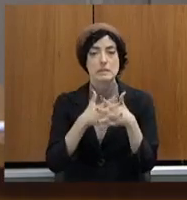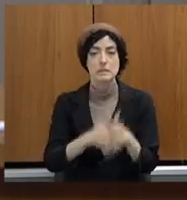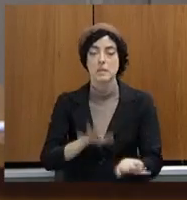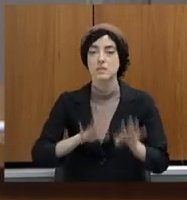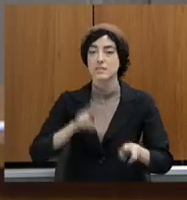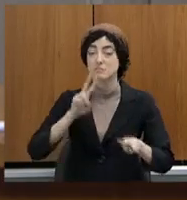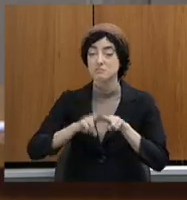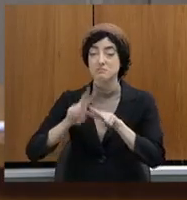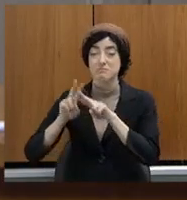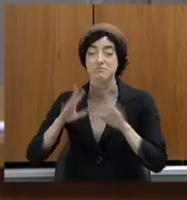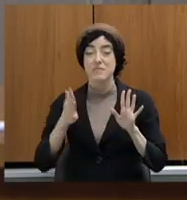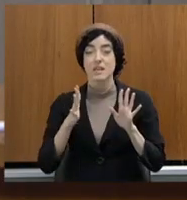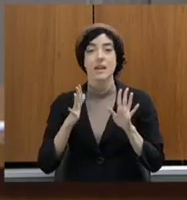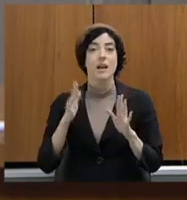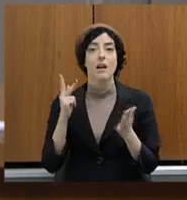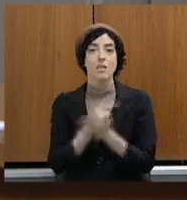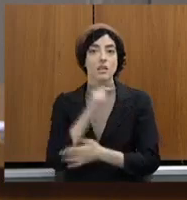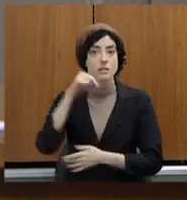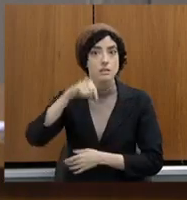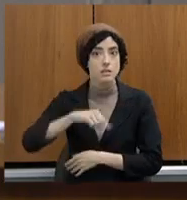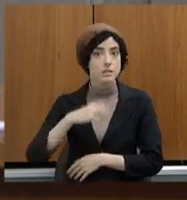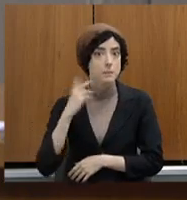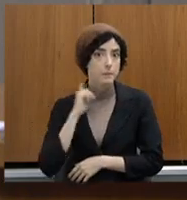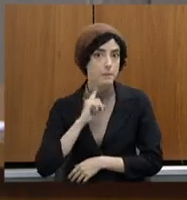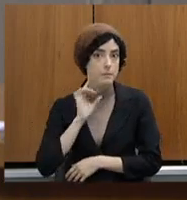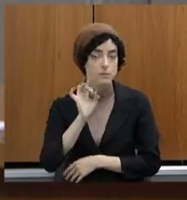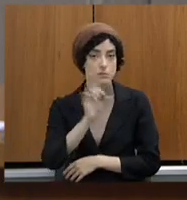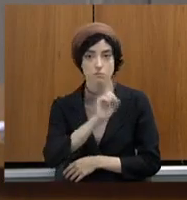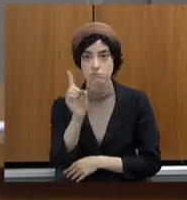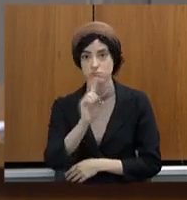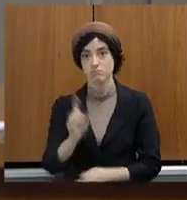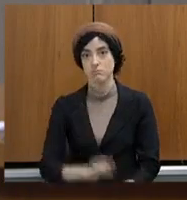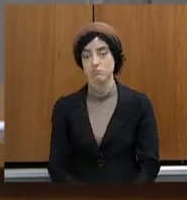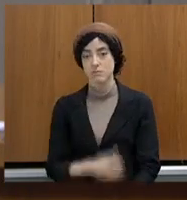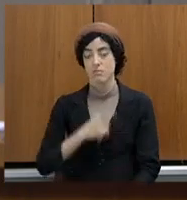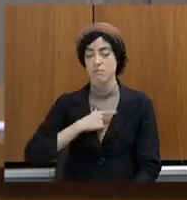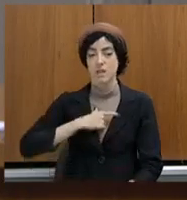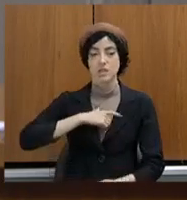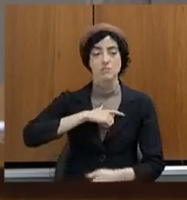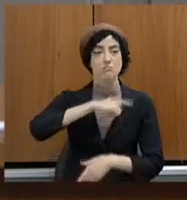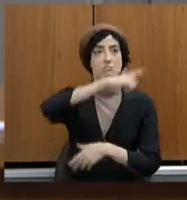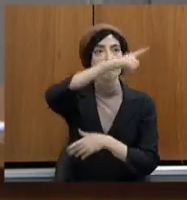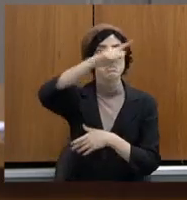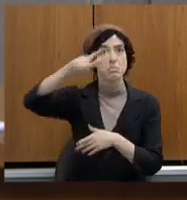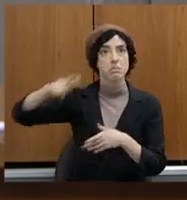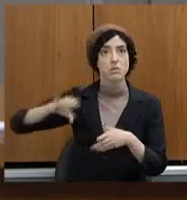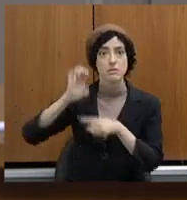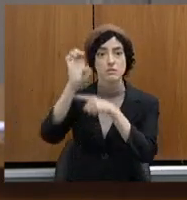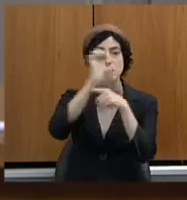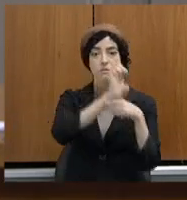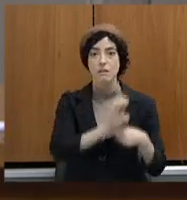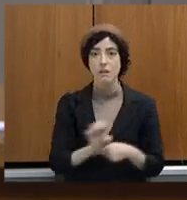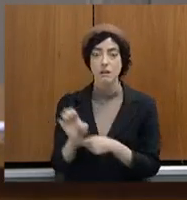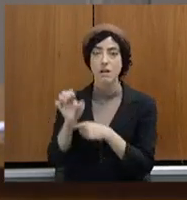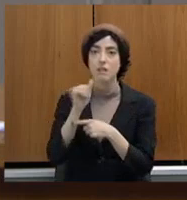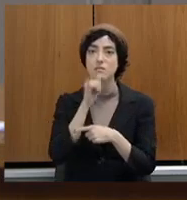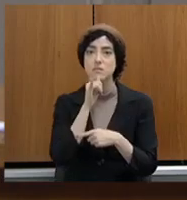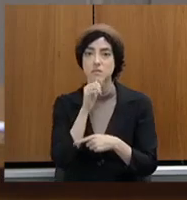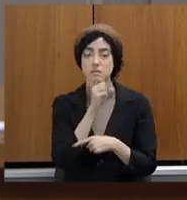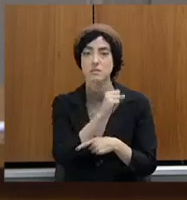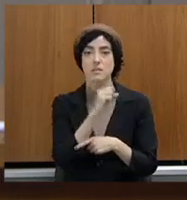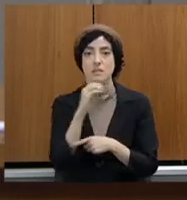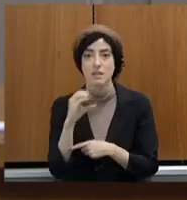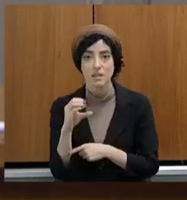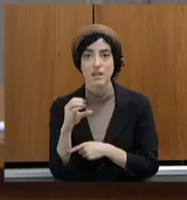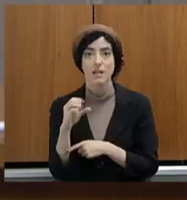São Sebastião, quando nós começamos. Temos iniciativas assim no Paraná, Santa Catarina, Espírito